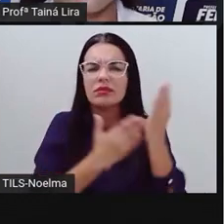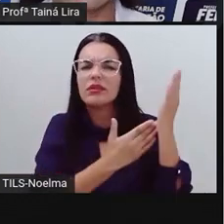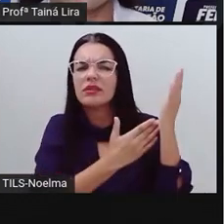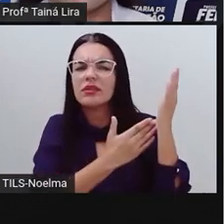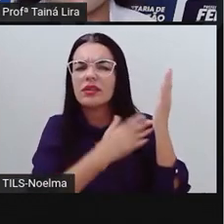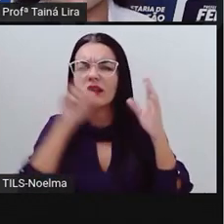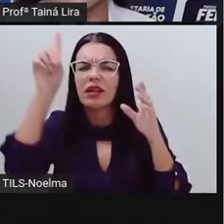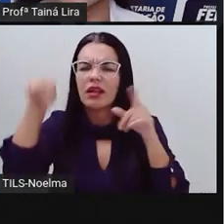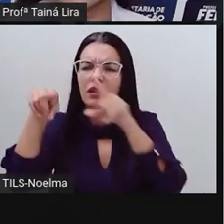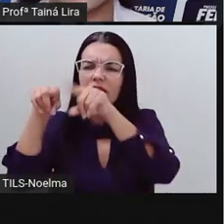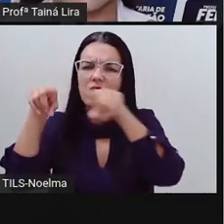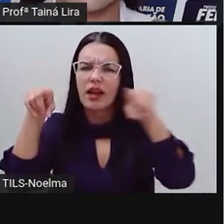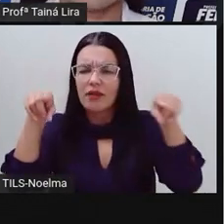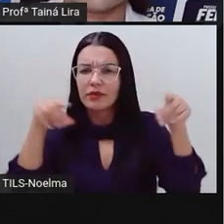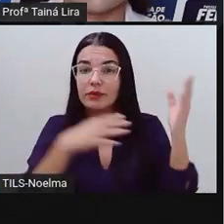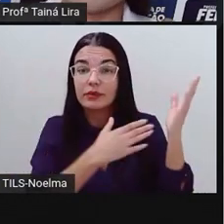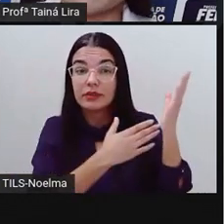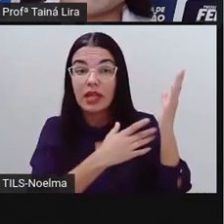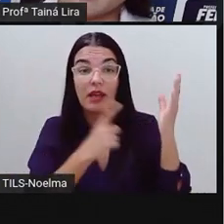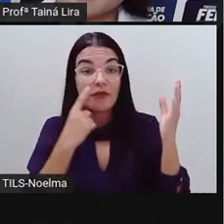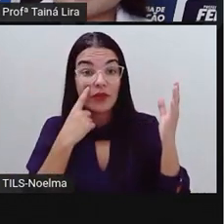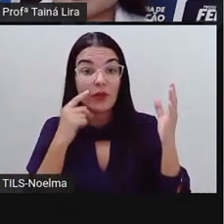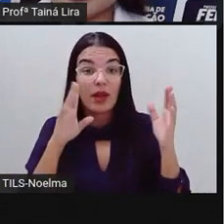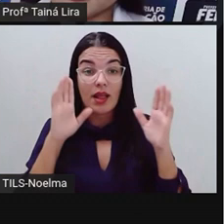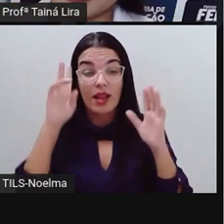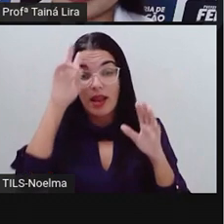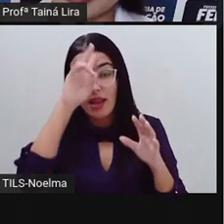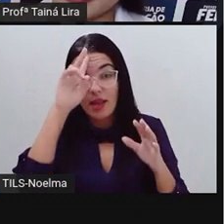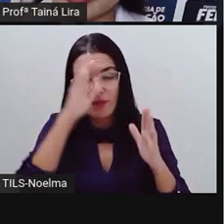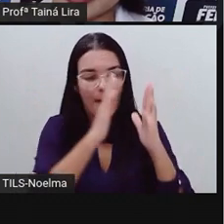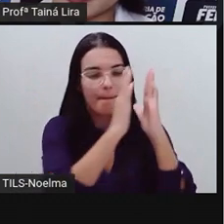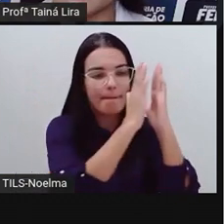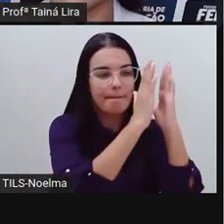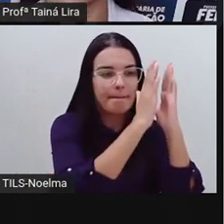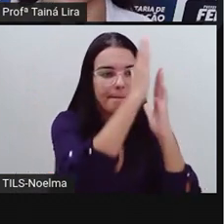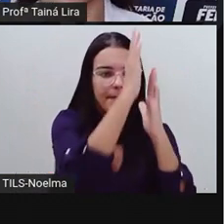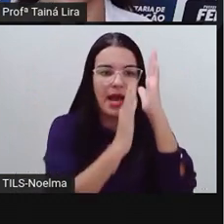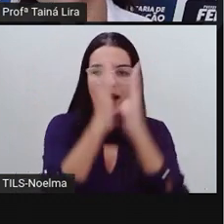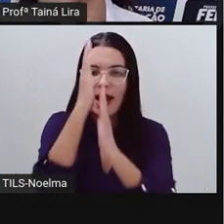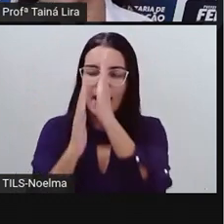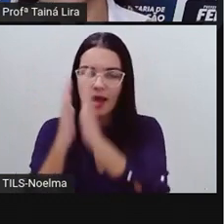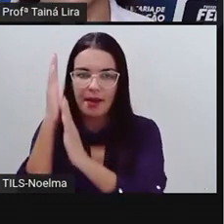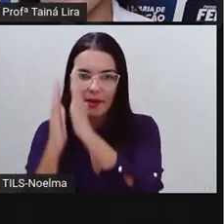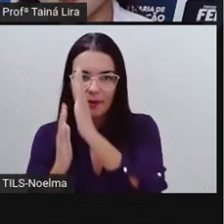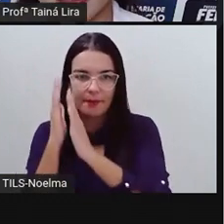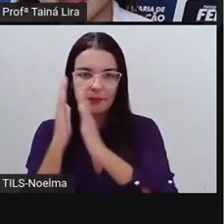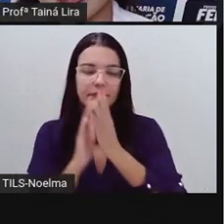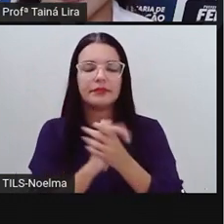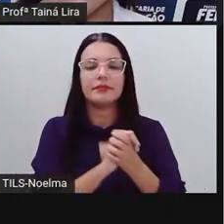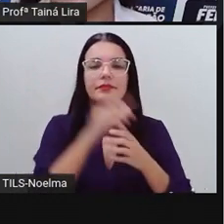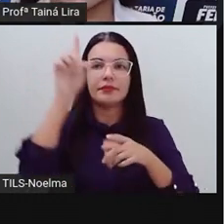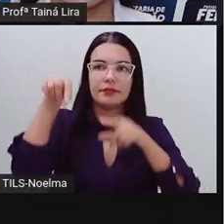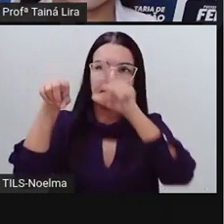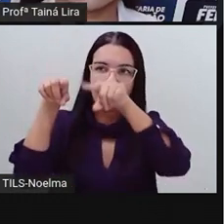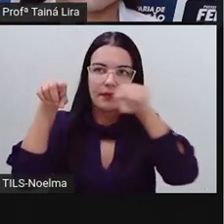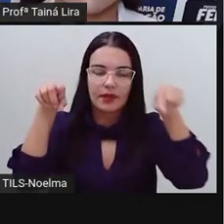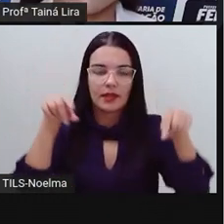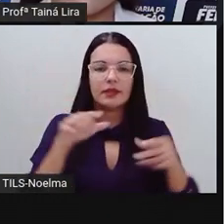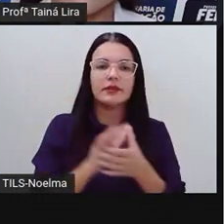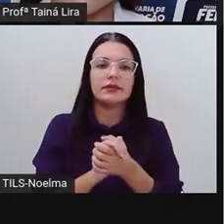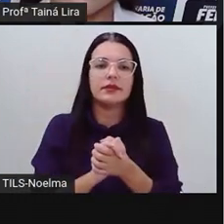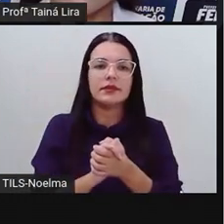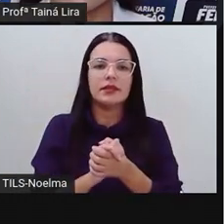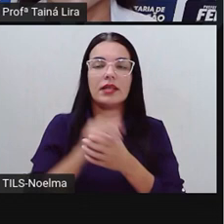esse, ó, nós vimos ali, gráfico de barras, ó, a pró relembrando aí, nós vimos gráfico de barras, nós